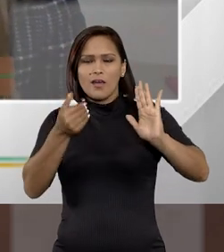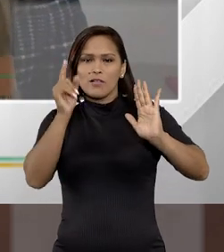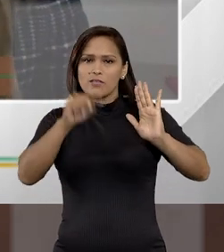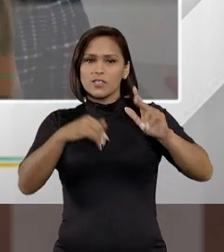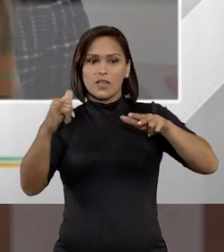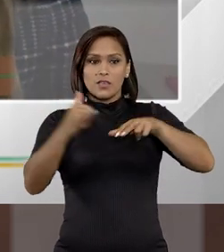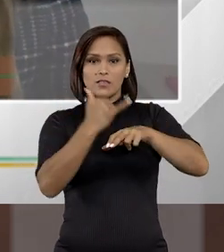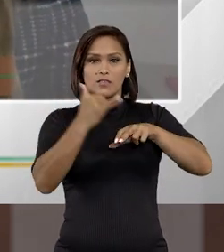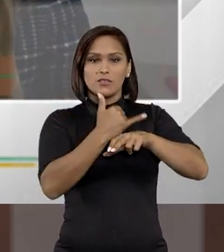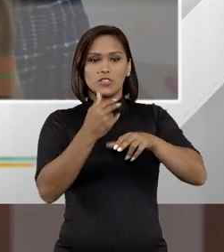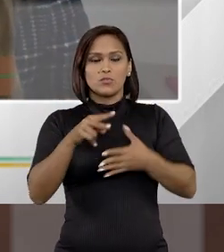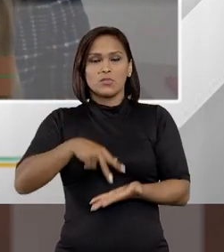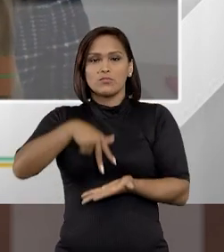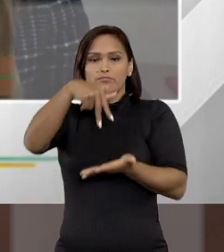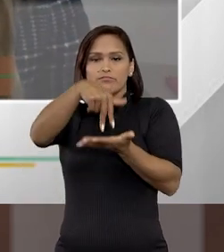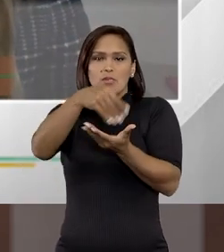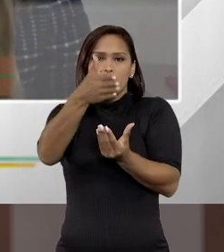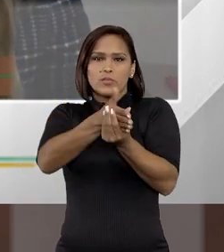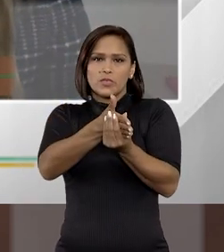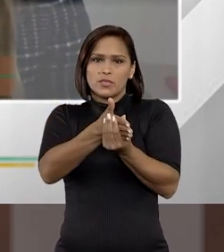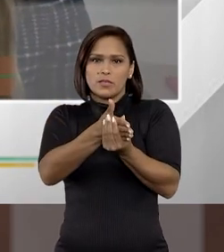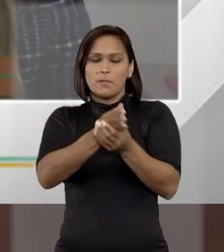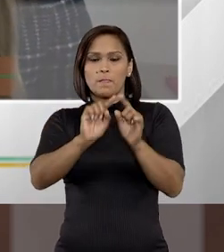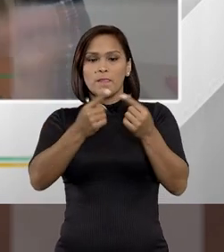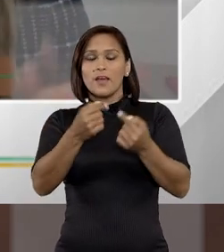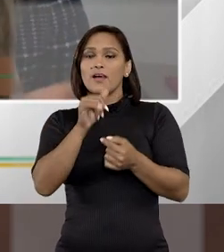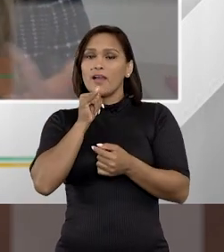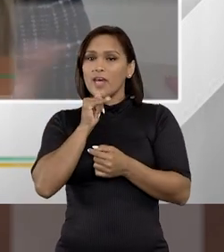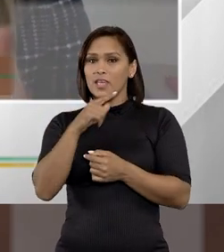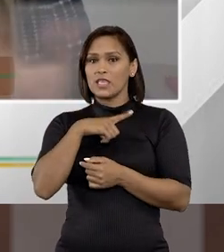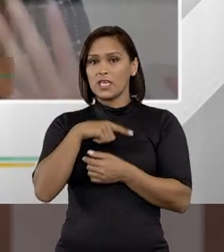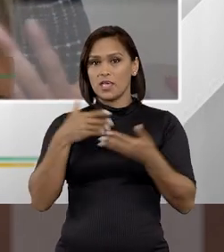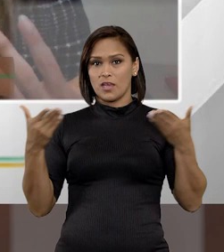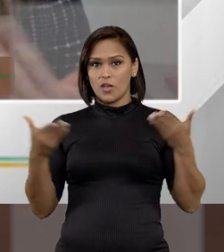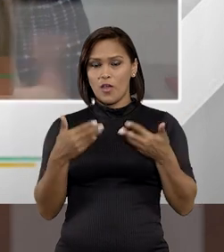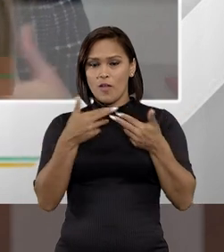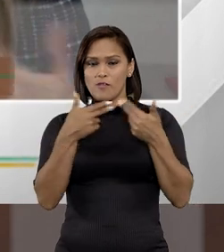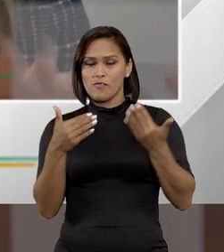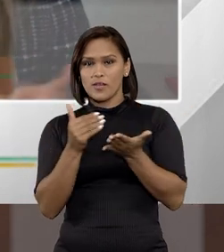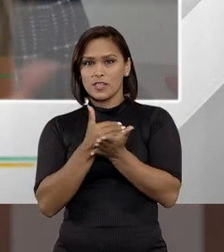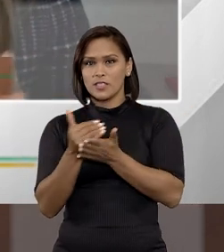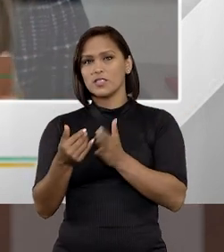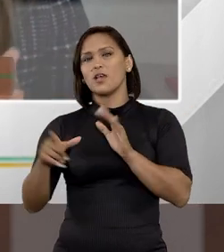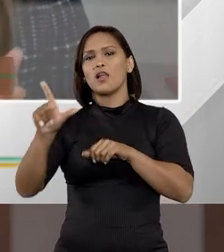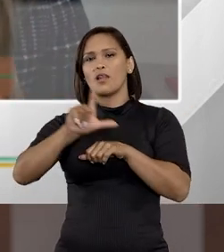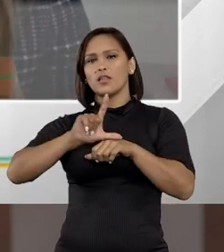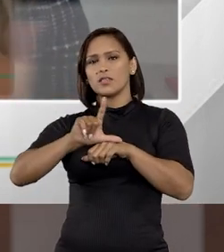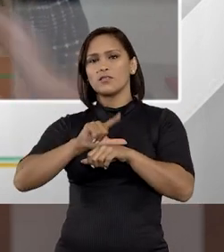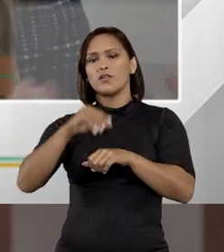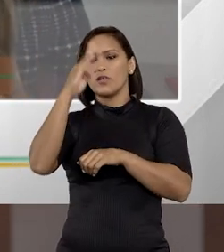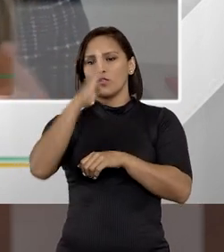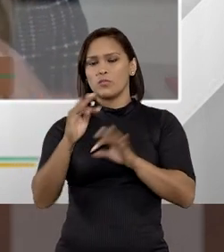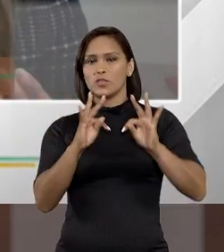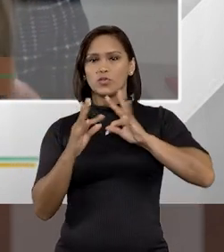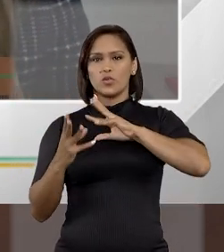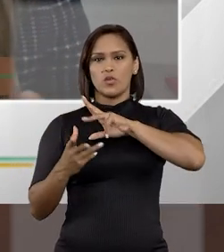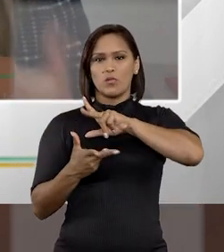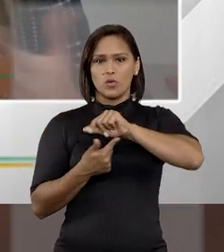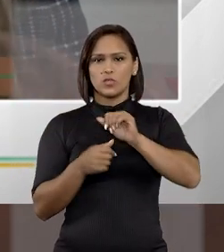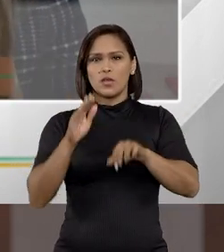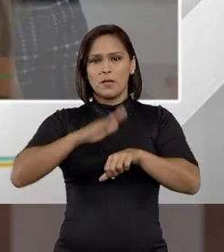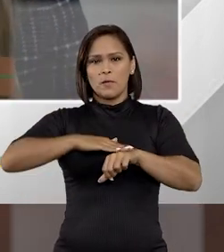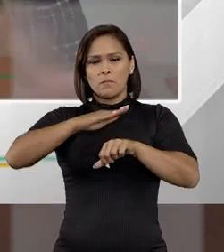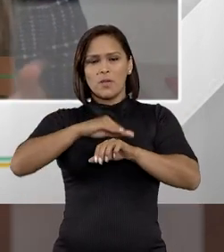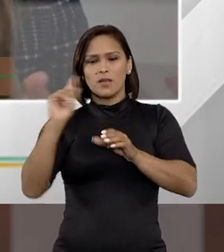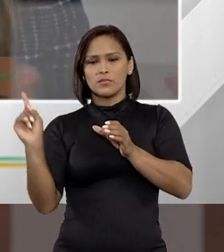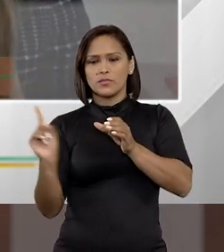afastar essa vítima do processo penal. Ainda bem que, atualmente, várias iniciativas legislativas no Brasil e no mundo têm